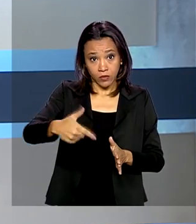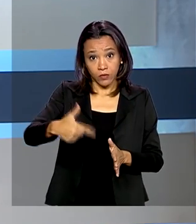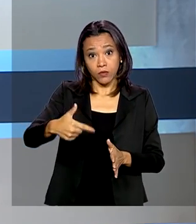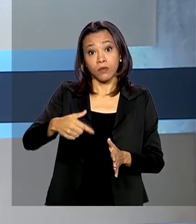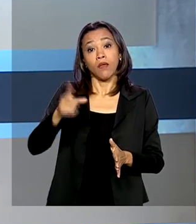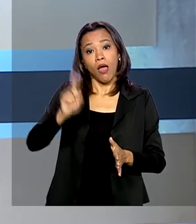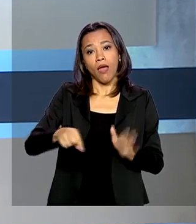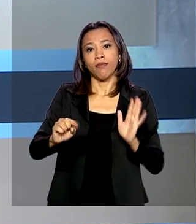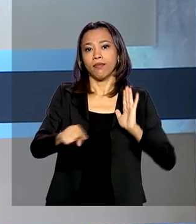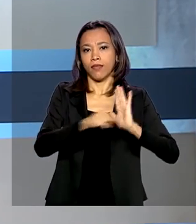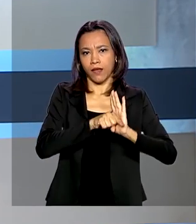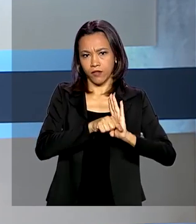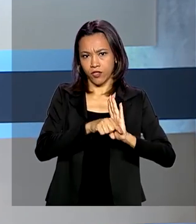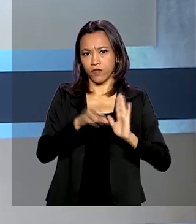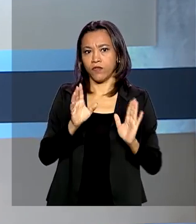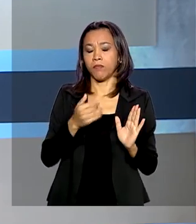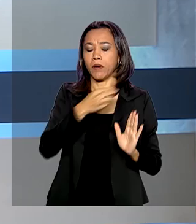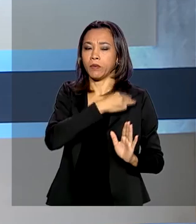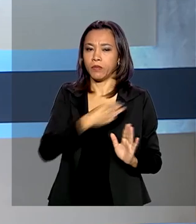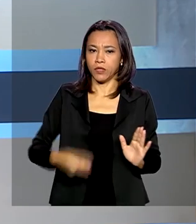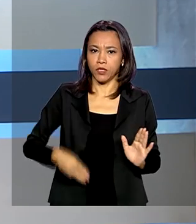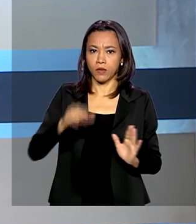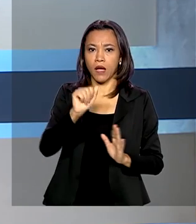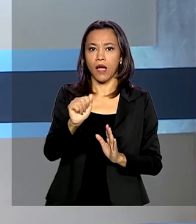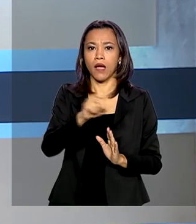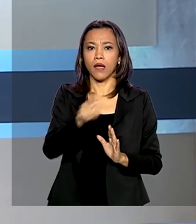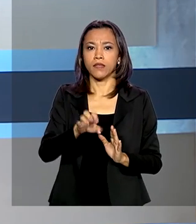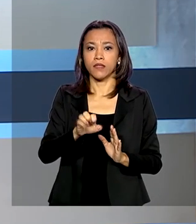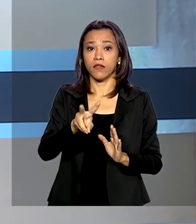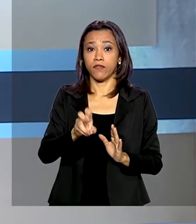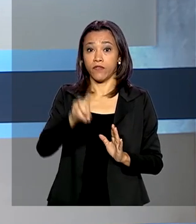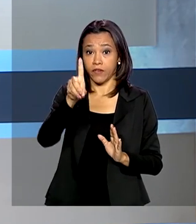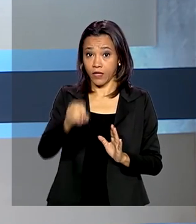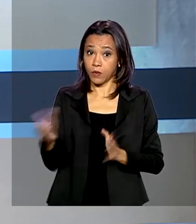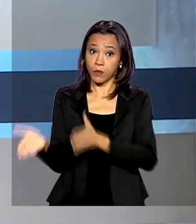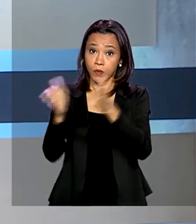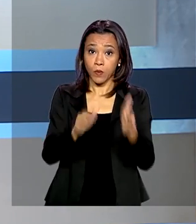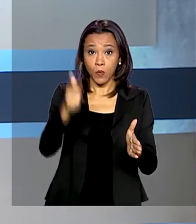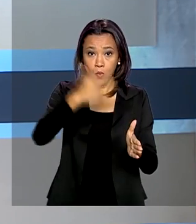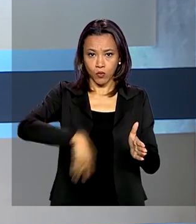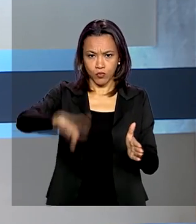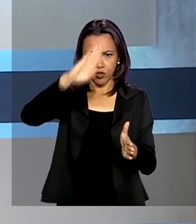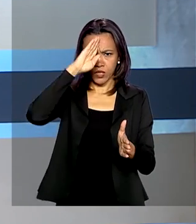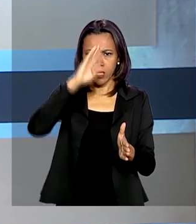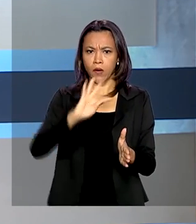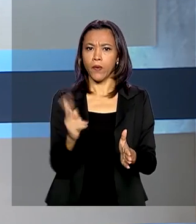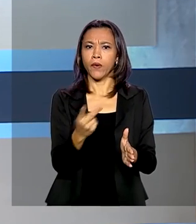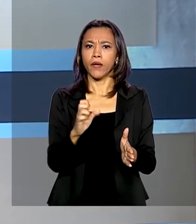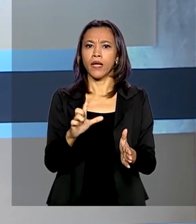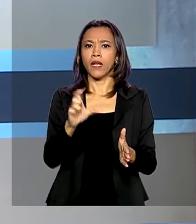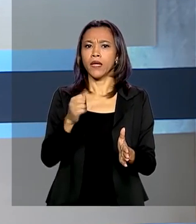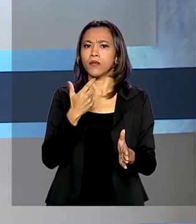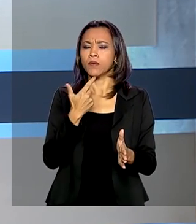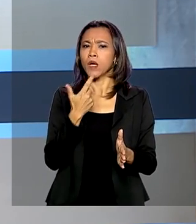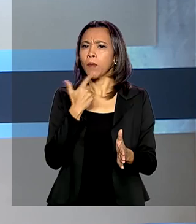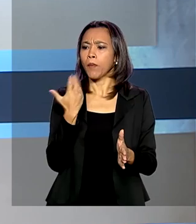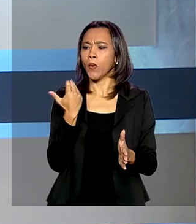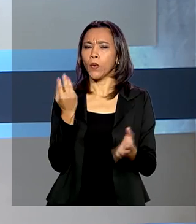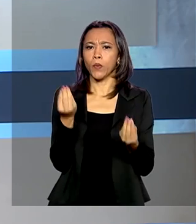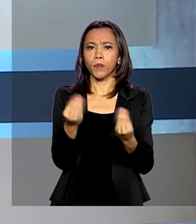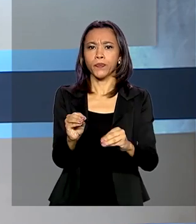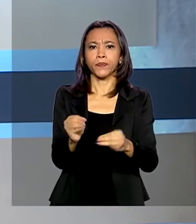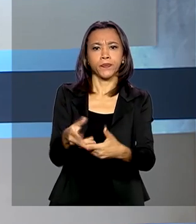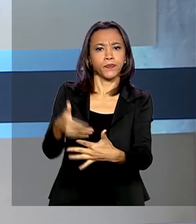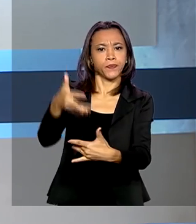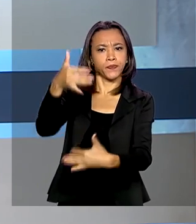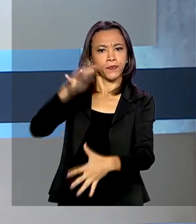negativo. Já o ministro do Gabinete de Segurança Institucional, General Augusto Heleno, informou há pouco pelas redes sociais que o segundo